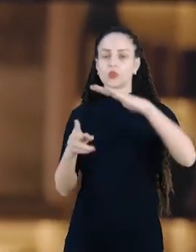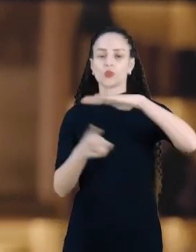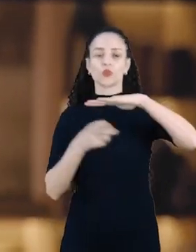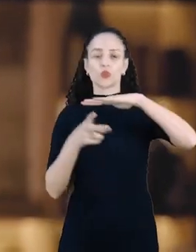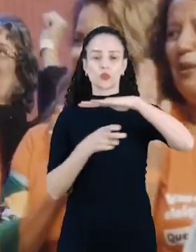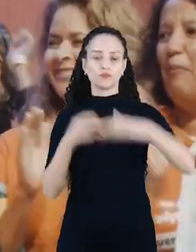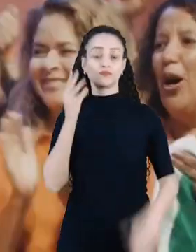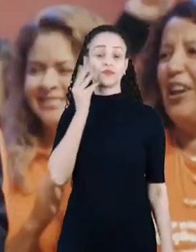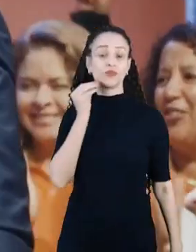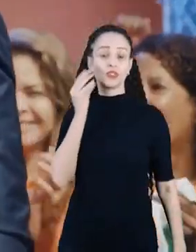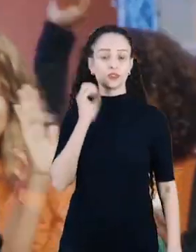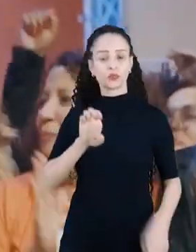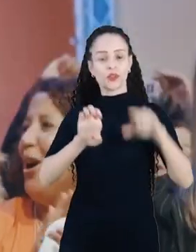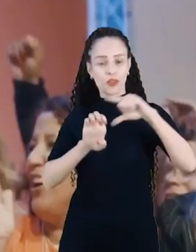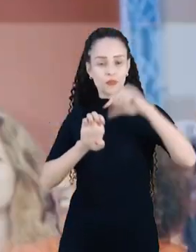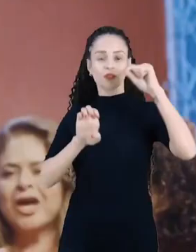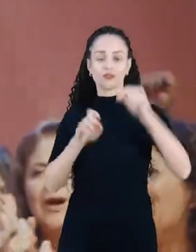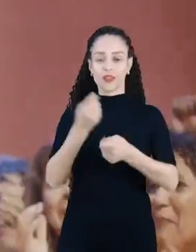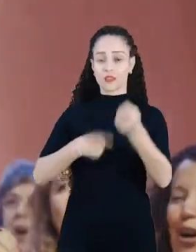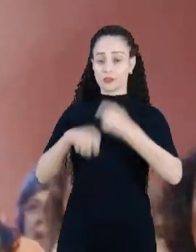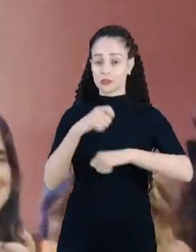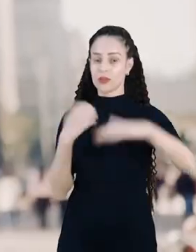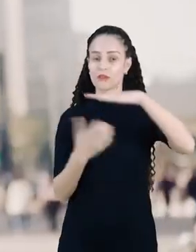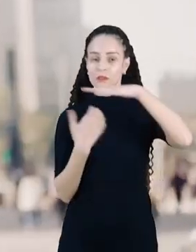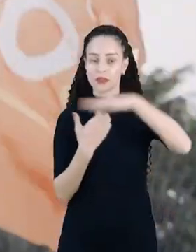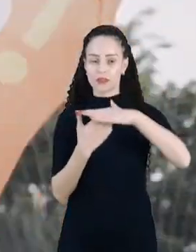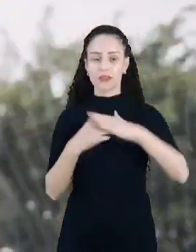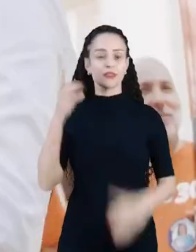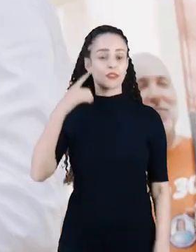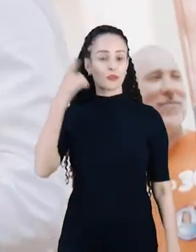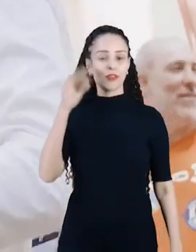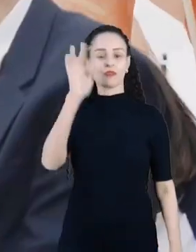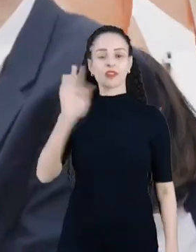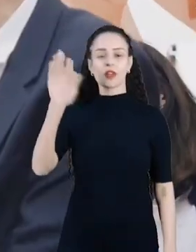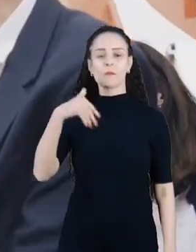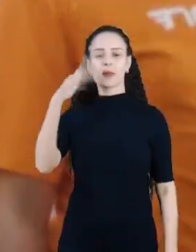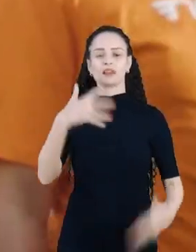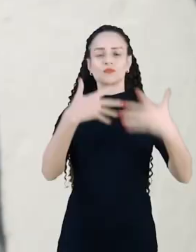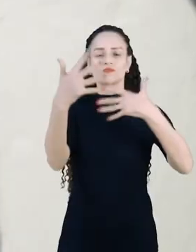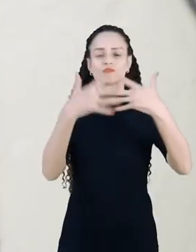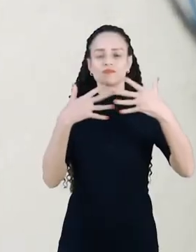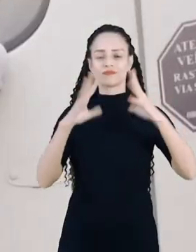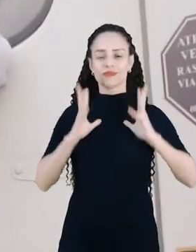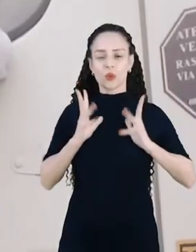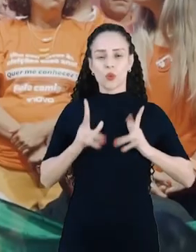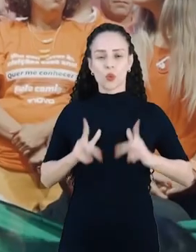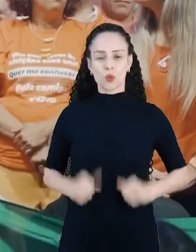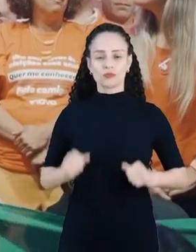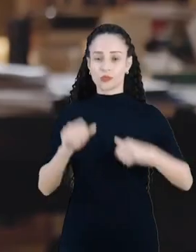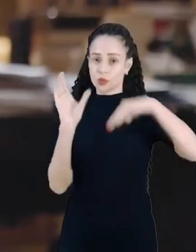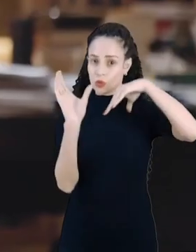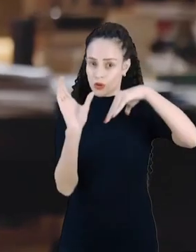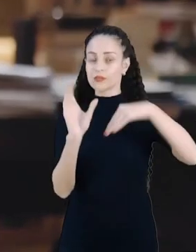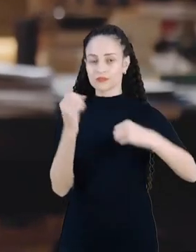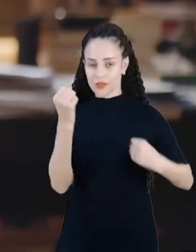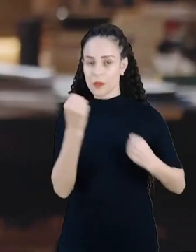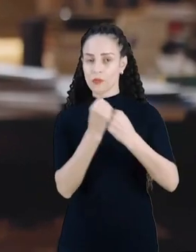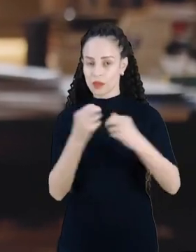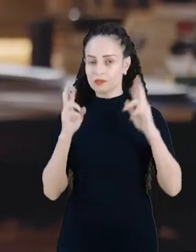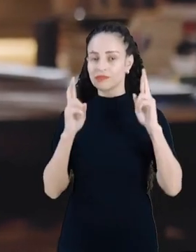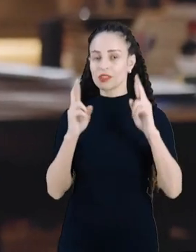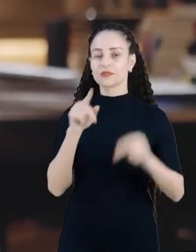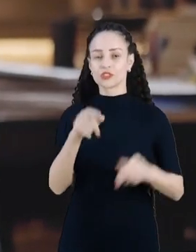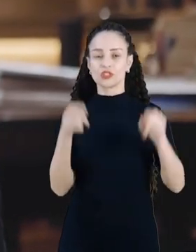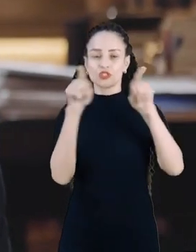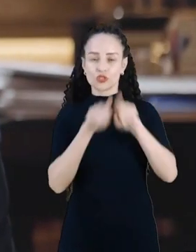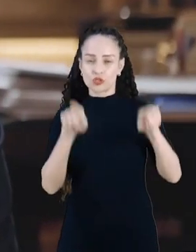gente, é tudo fundão. Vinícius Poit é empreendedor, administrador de empresas, é o deputado federal mais transparente do Congresso. Eu conto com o